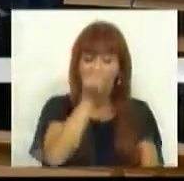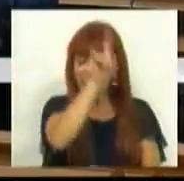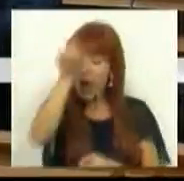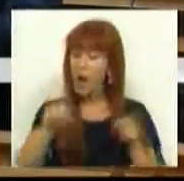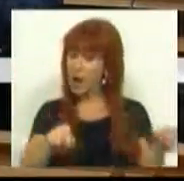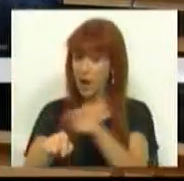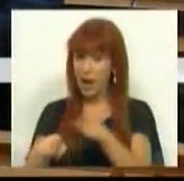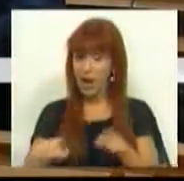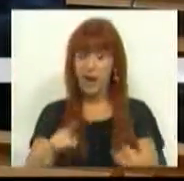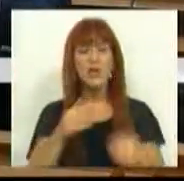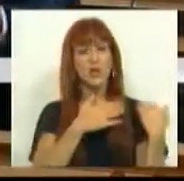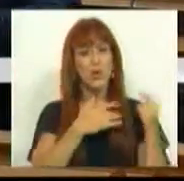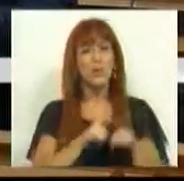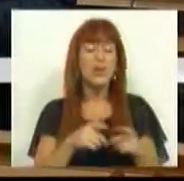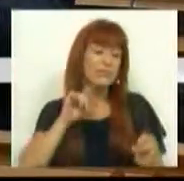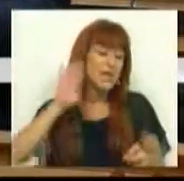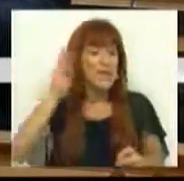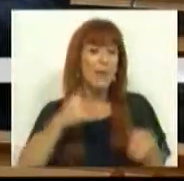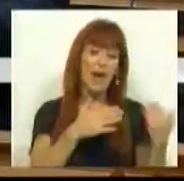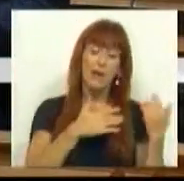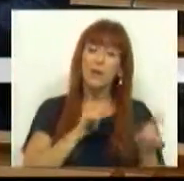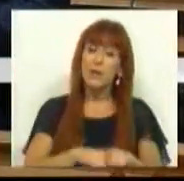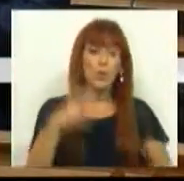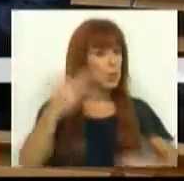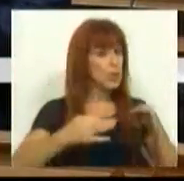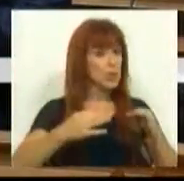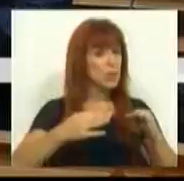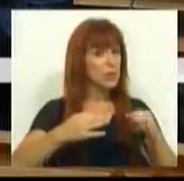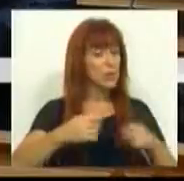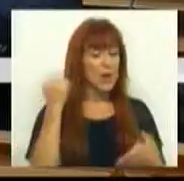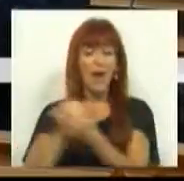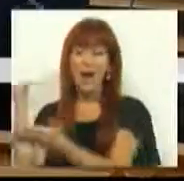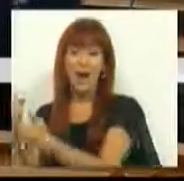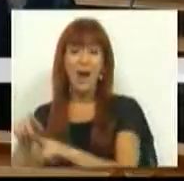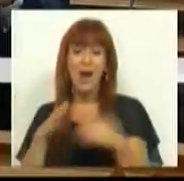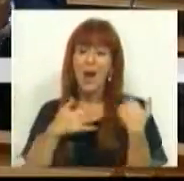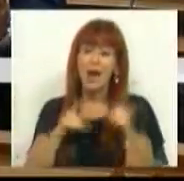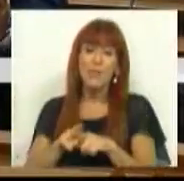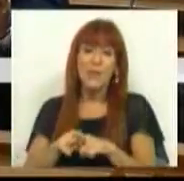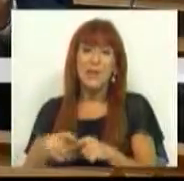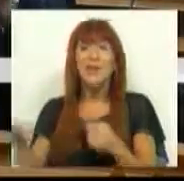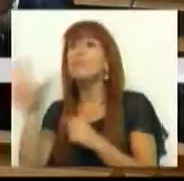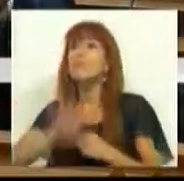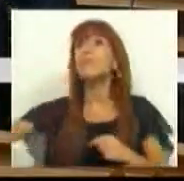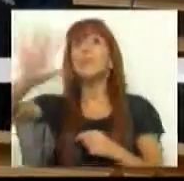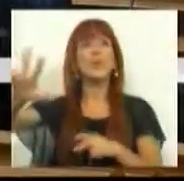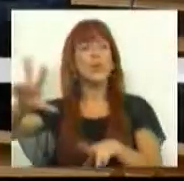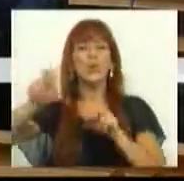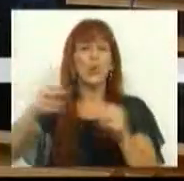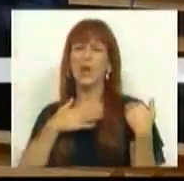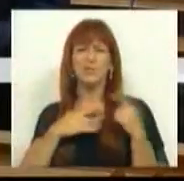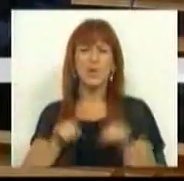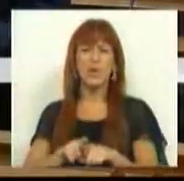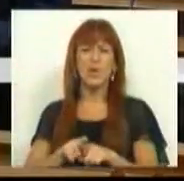questões relativamente à competência. Como sabe, a competência dos cartórios é uma competência nacional, nunca foi uma